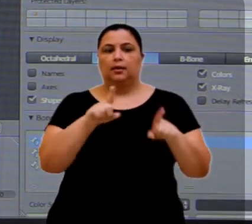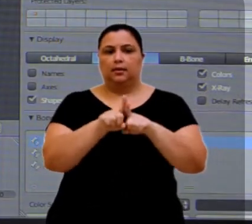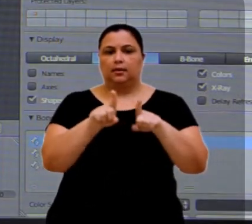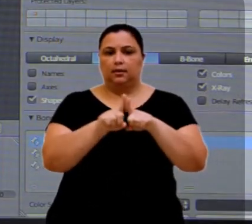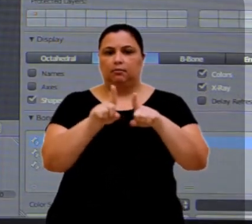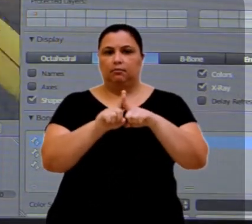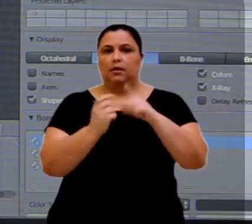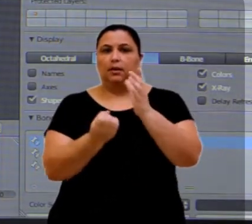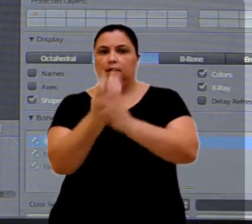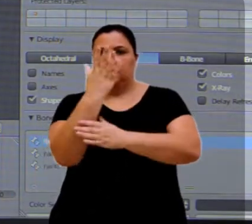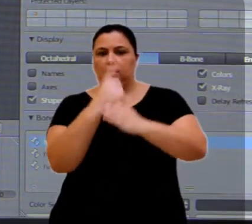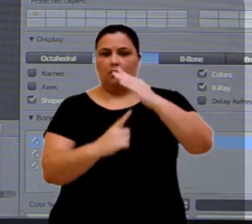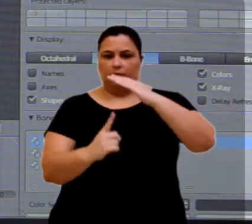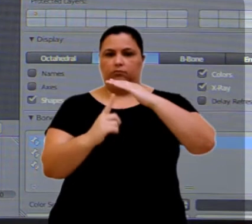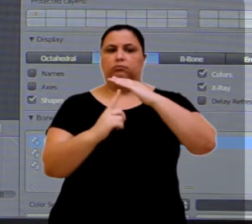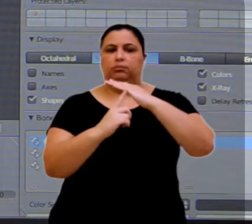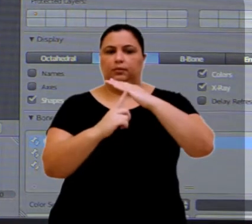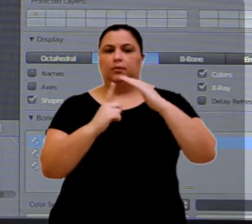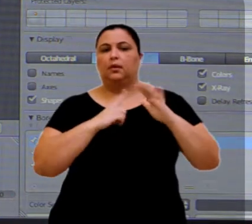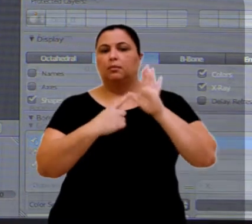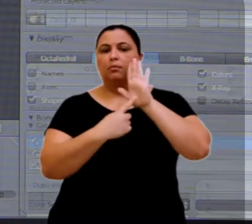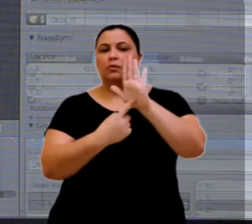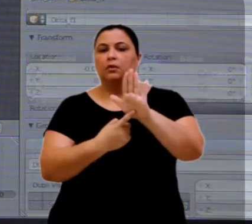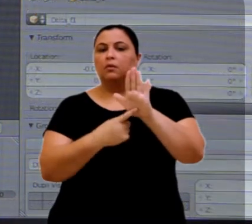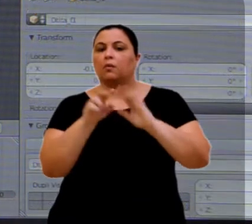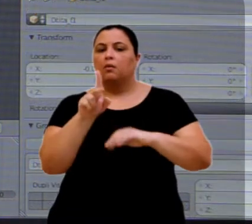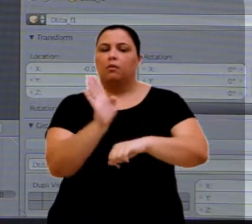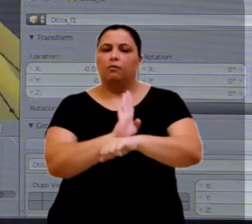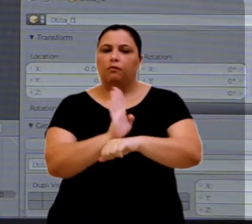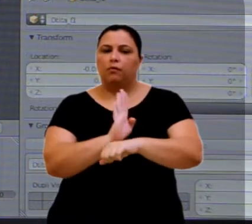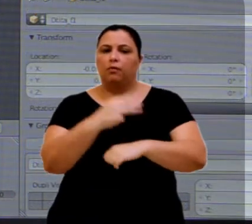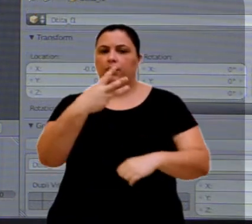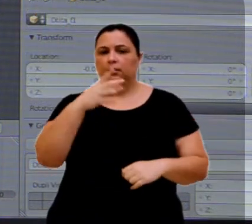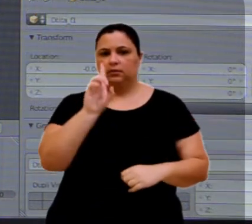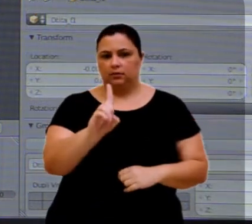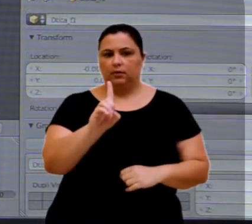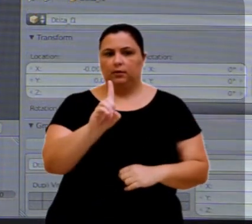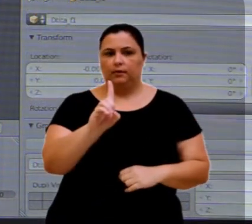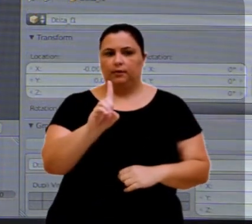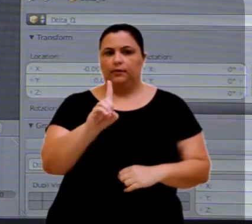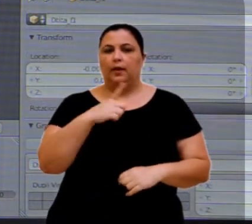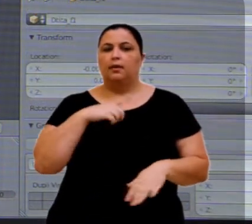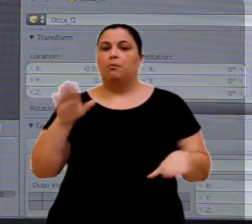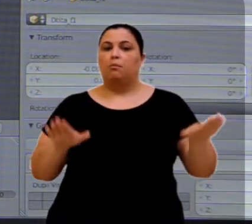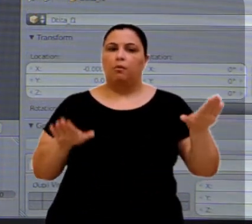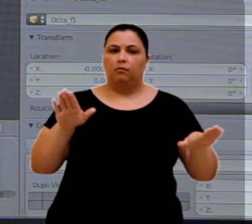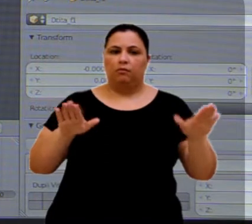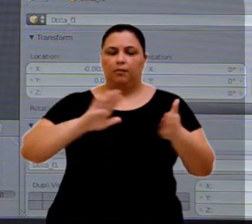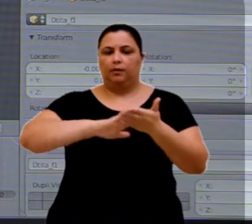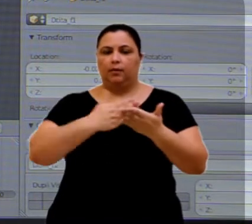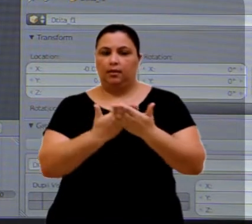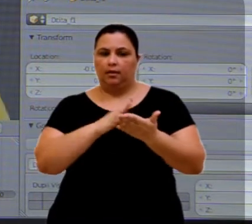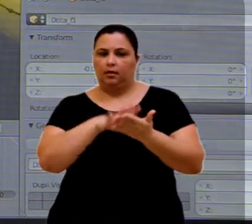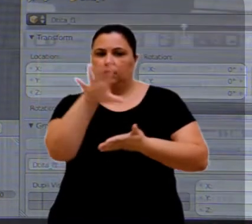animados, é utilizado um processo semelhante ao utilizado nos filmes com animação 3D. Os movimentos de um